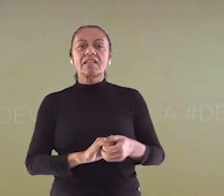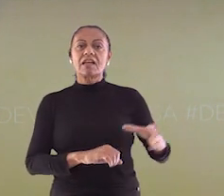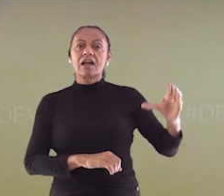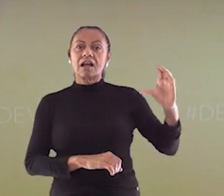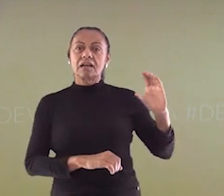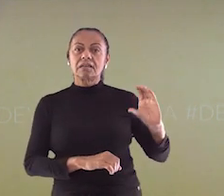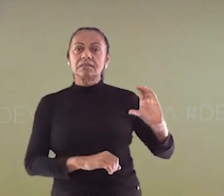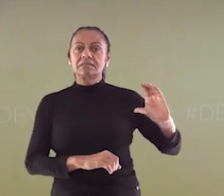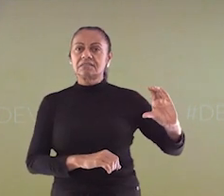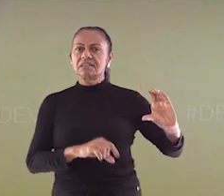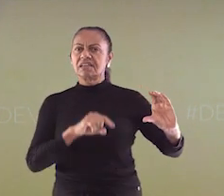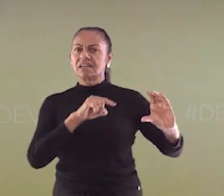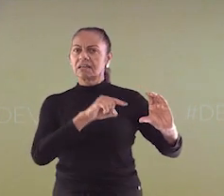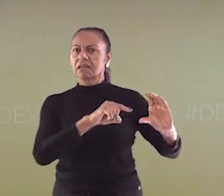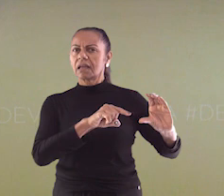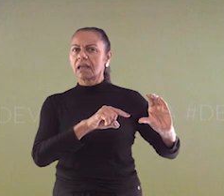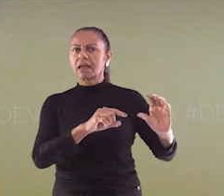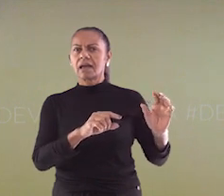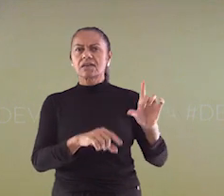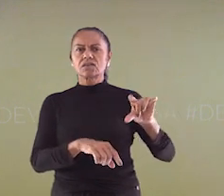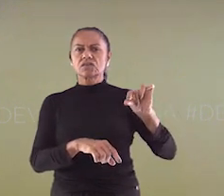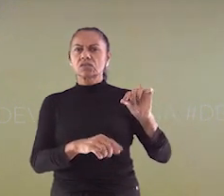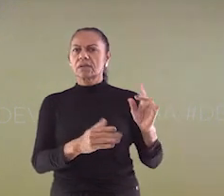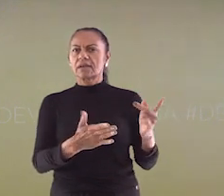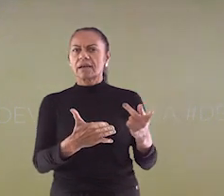que é claro ser a alternativa errada.